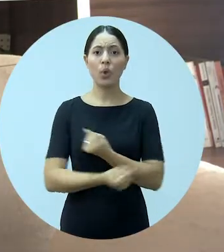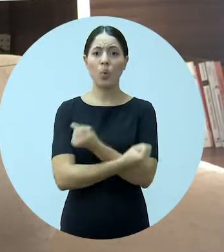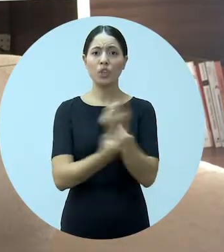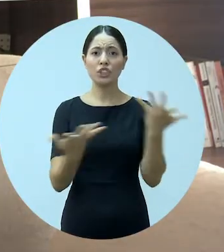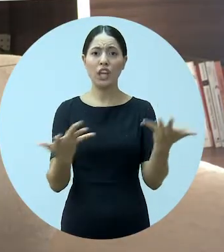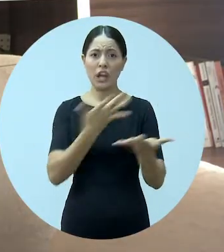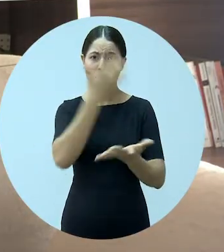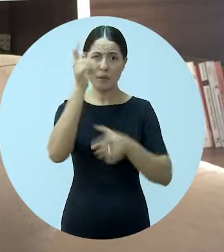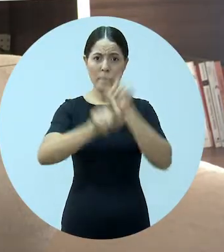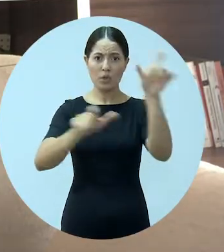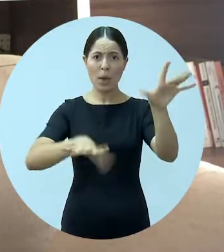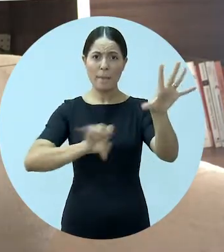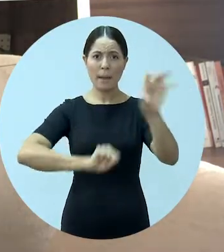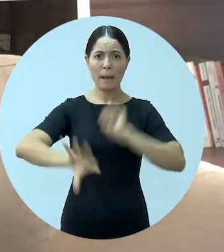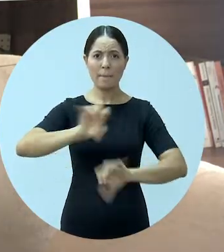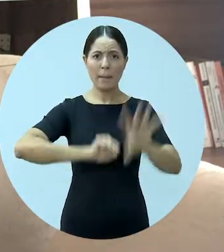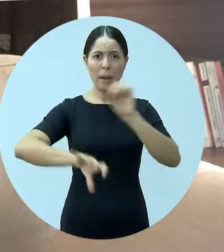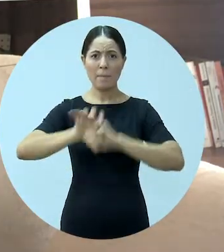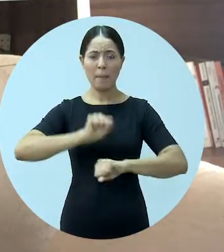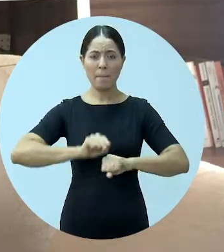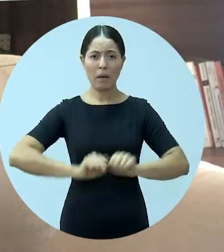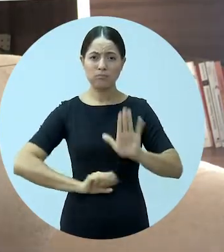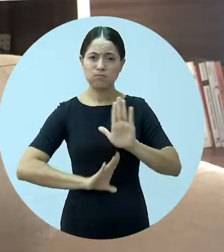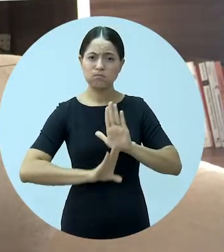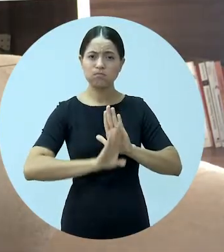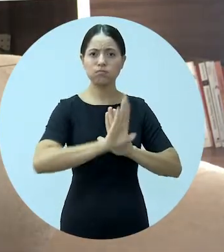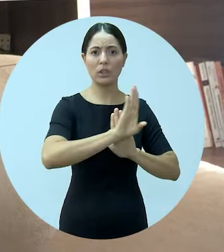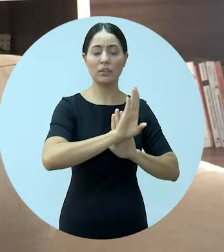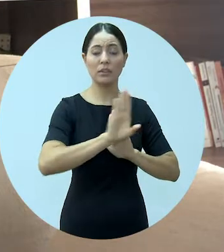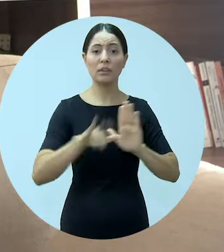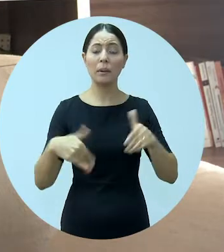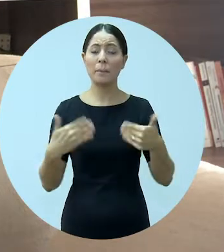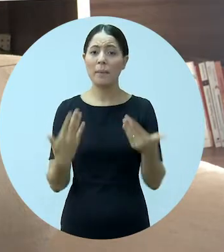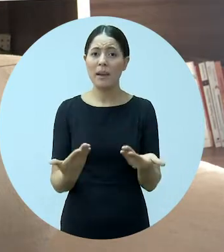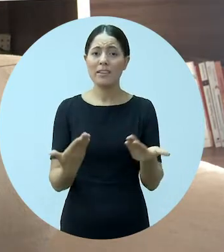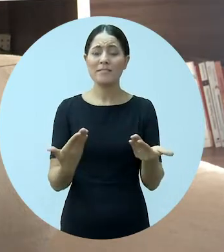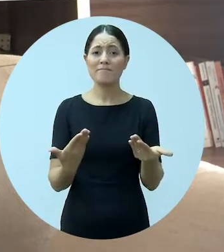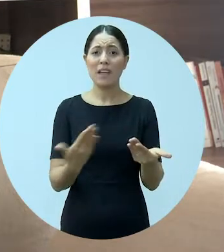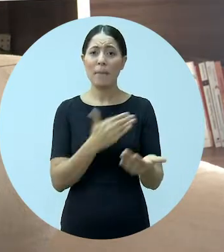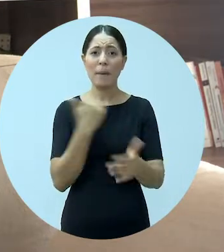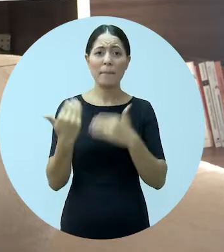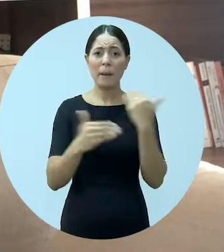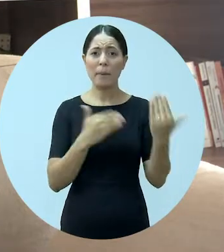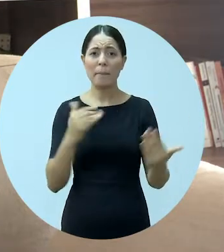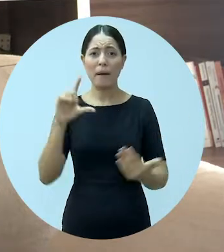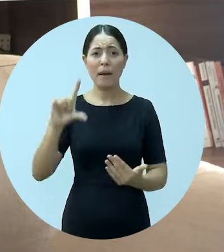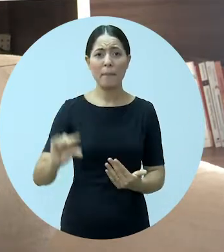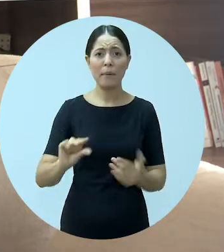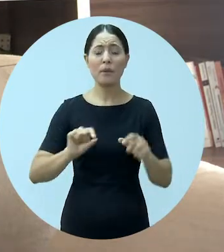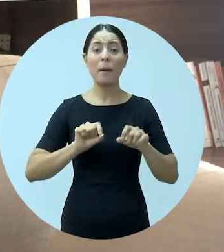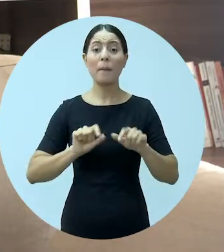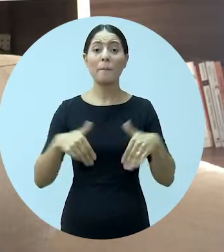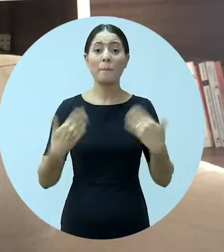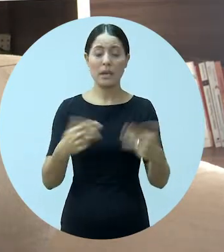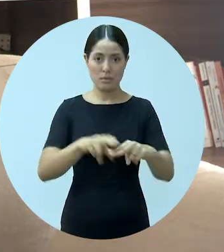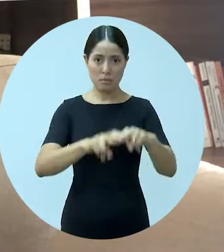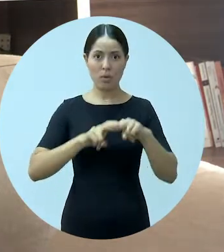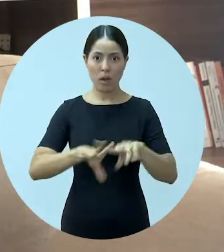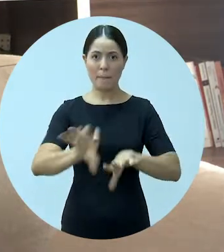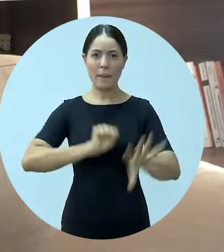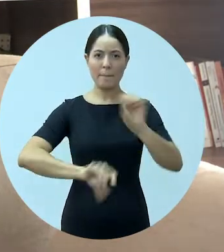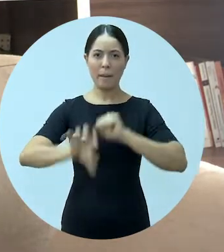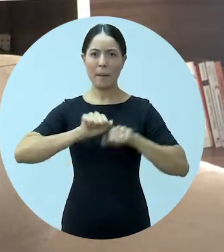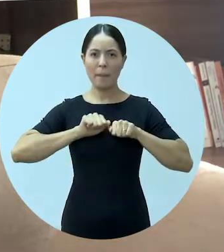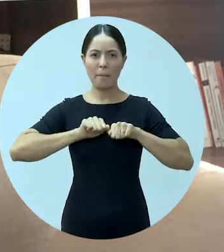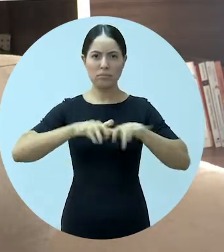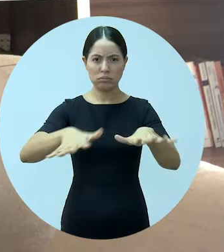de contaminação do vírus é muito alta, então a letalidade é baixa. Mas porque a contaminação é alta, há